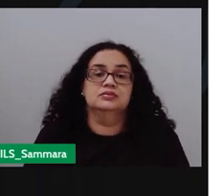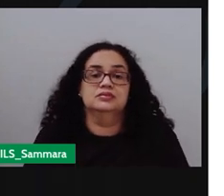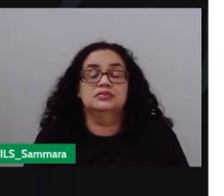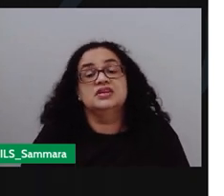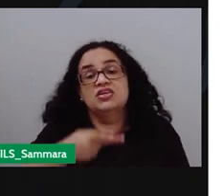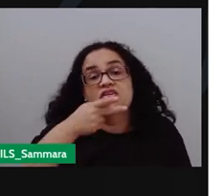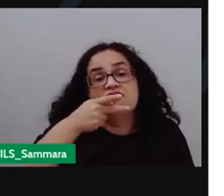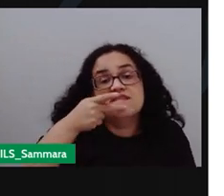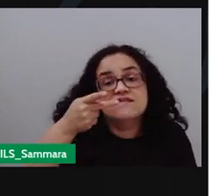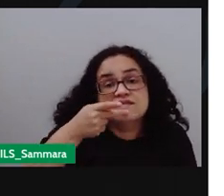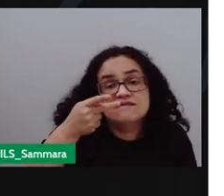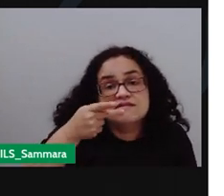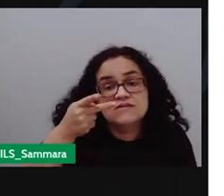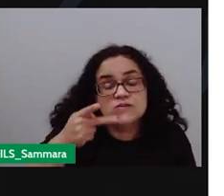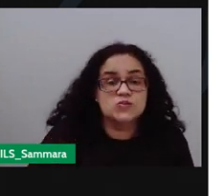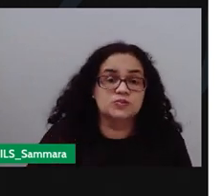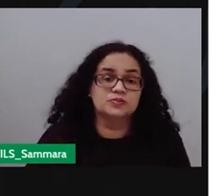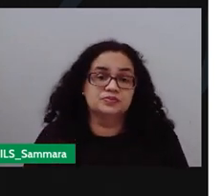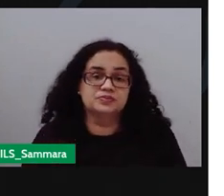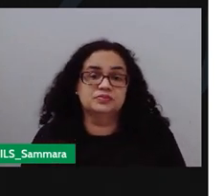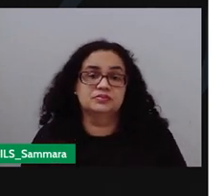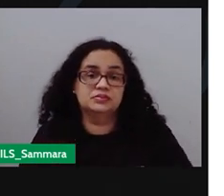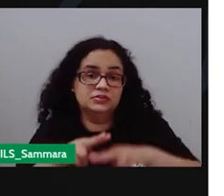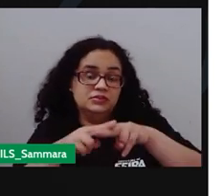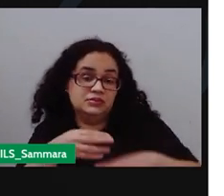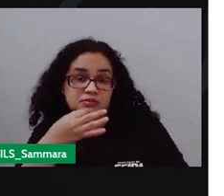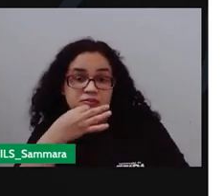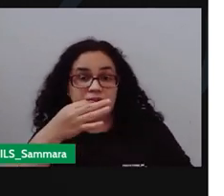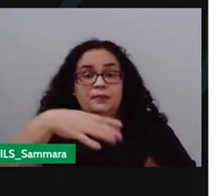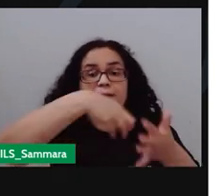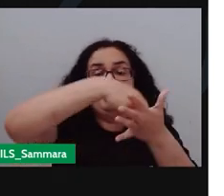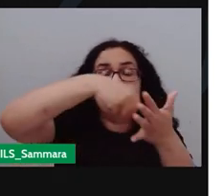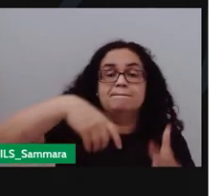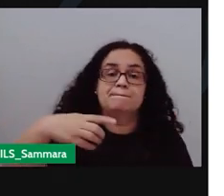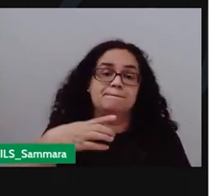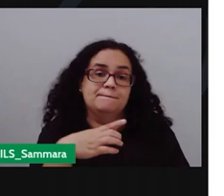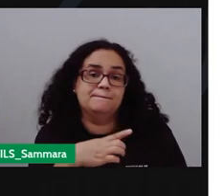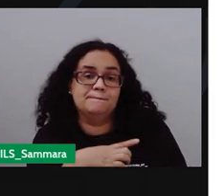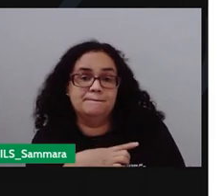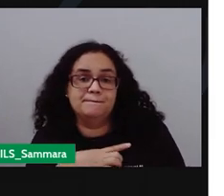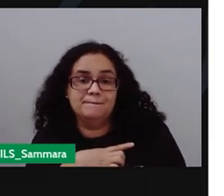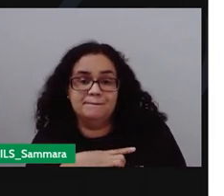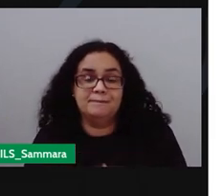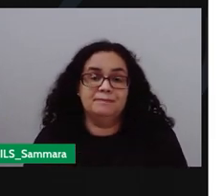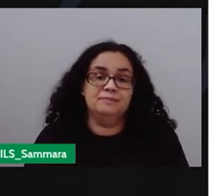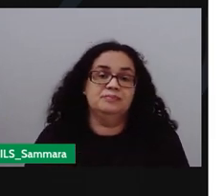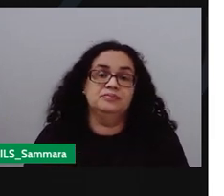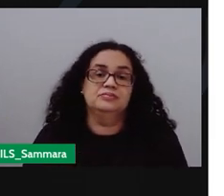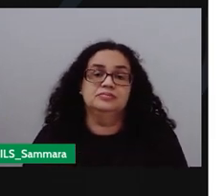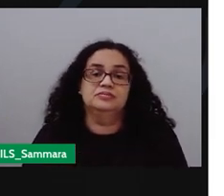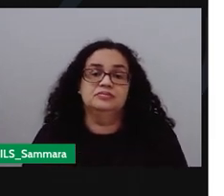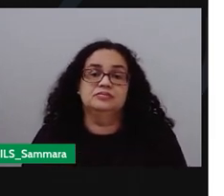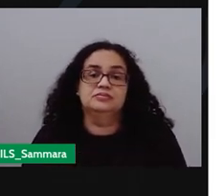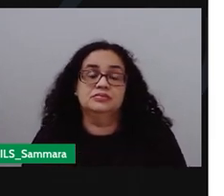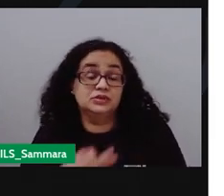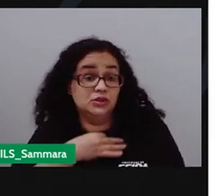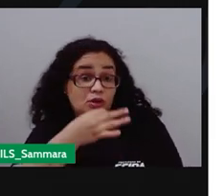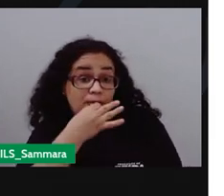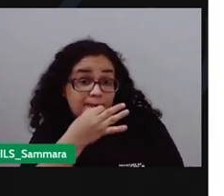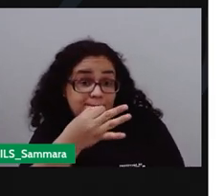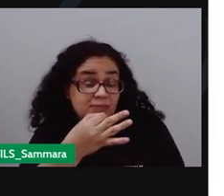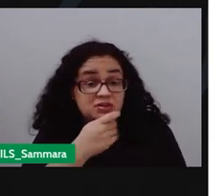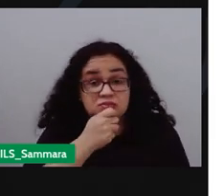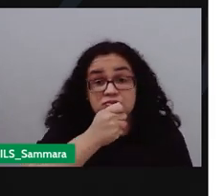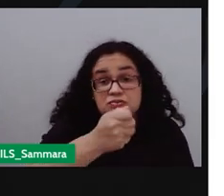fala e a subjetividade, ela é entendida como maneira íntima, a opinião do